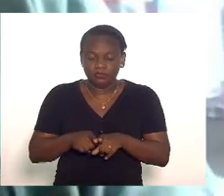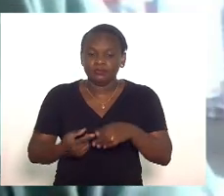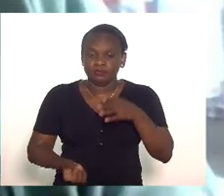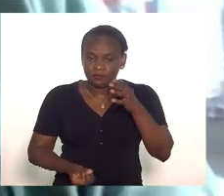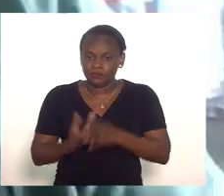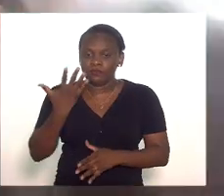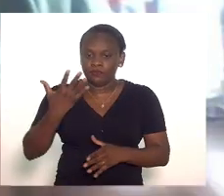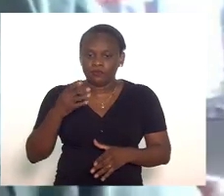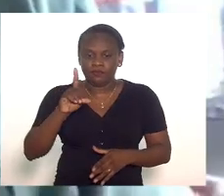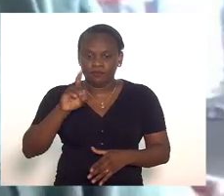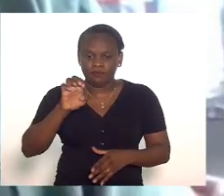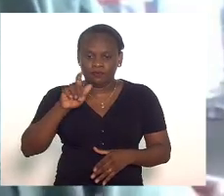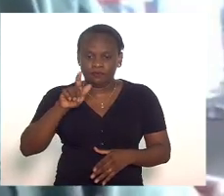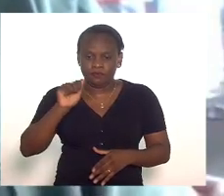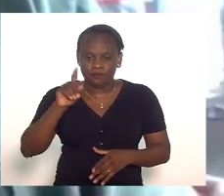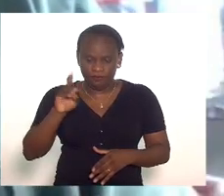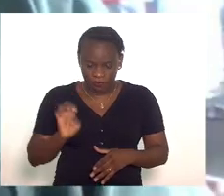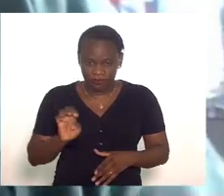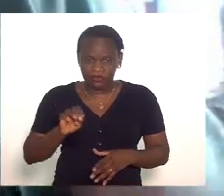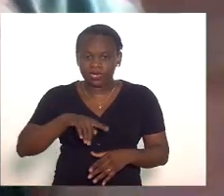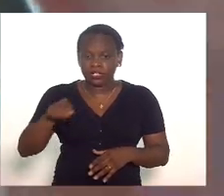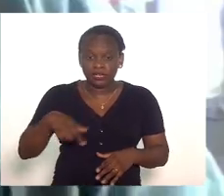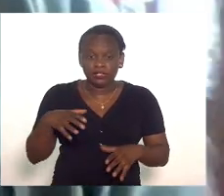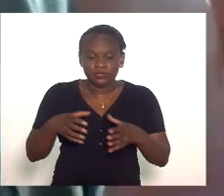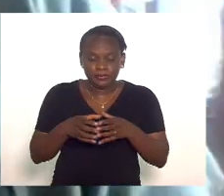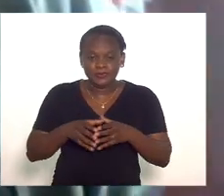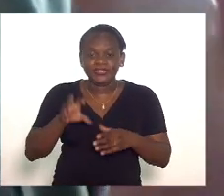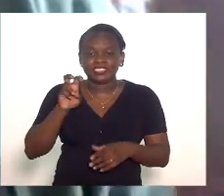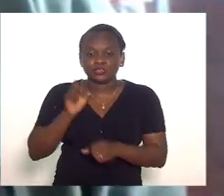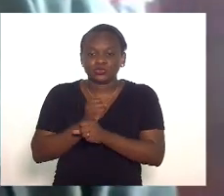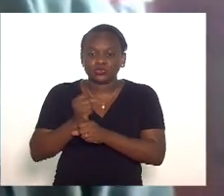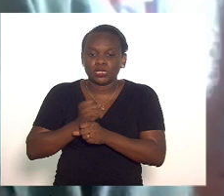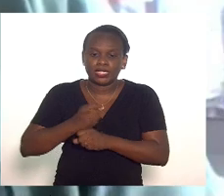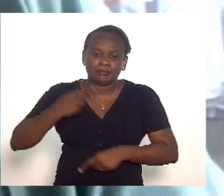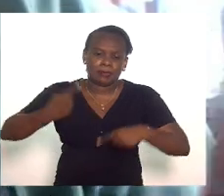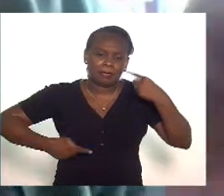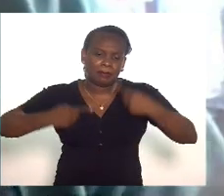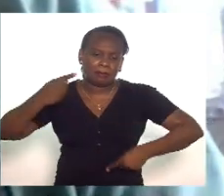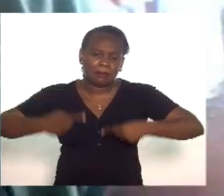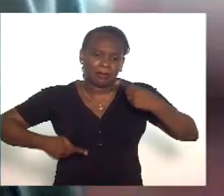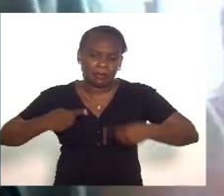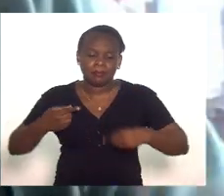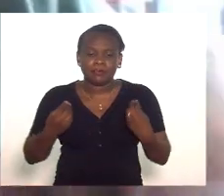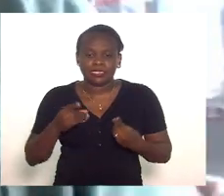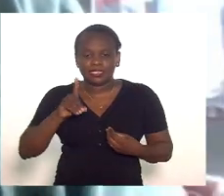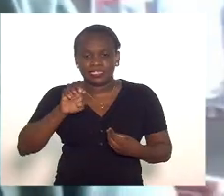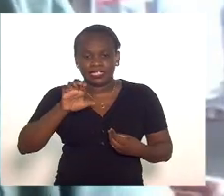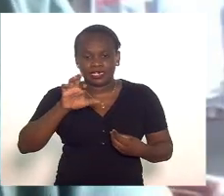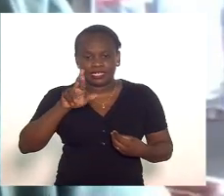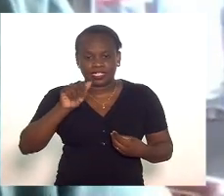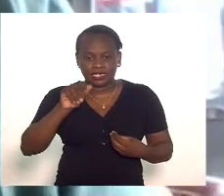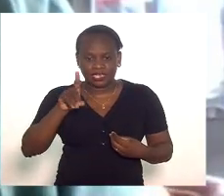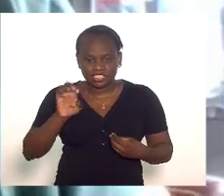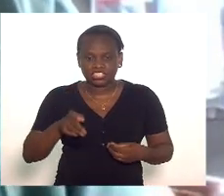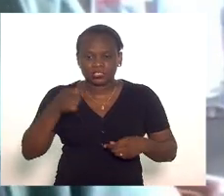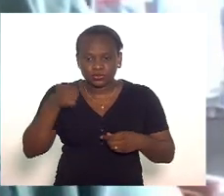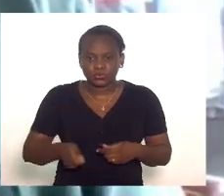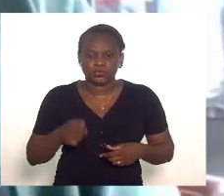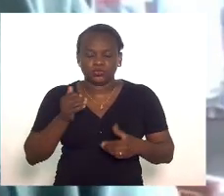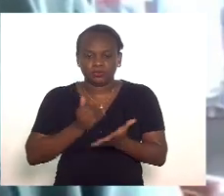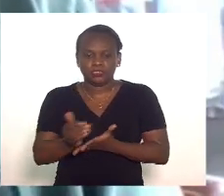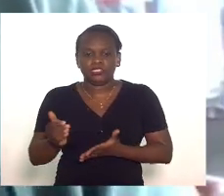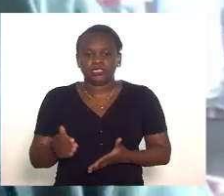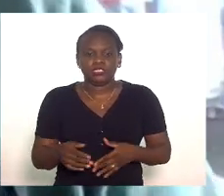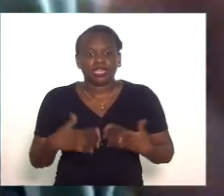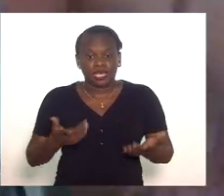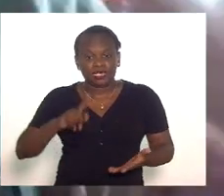a decrade e nós do cumpras ficamos cinco anos brigando para que a decrade realmente fosse instalada foi